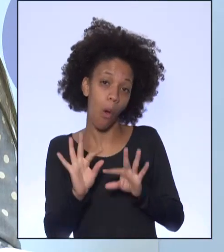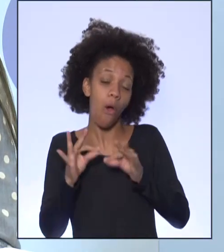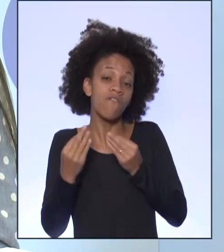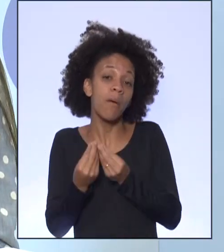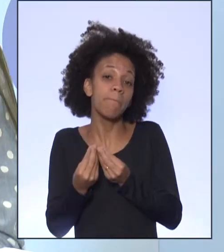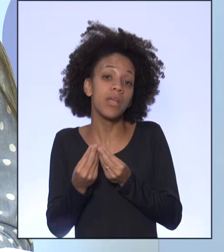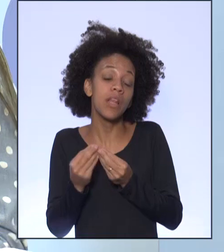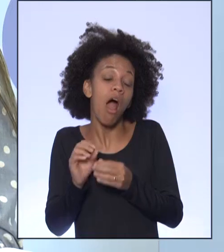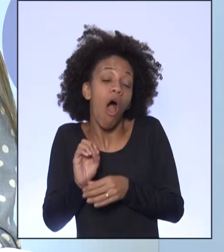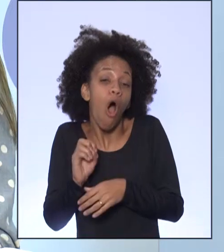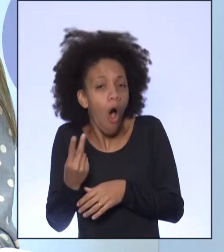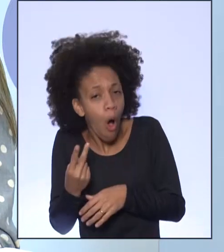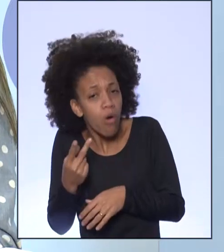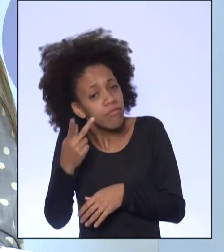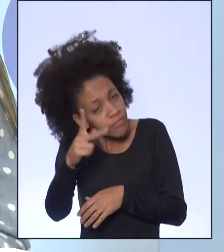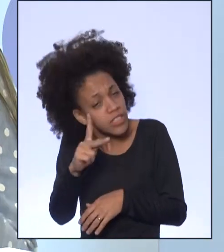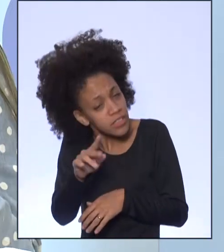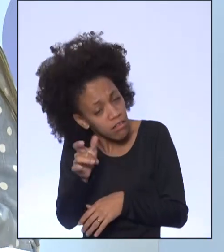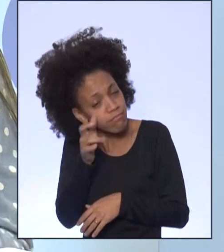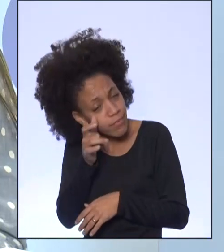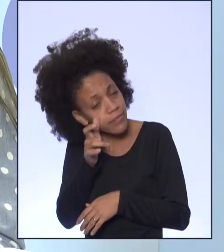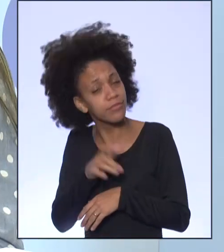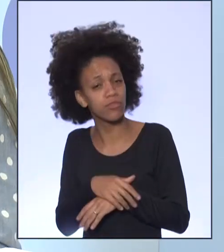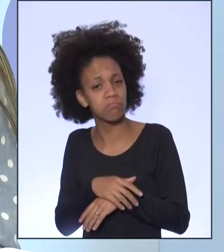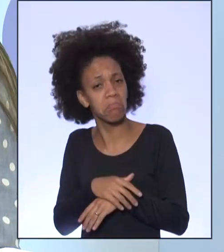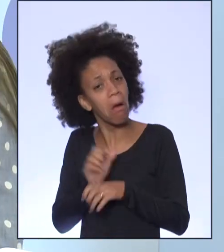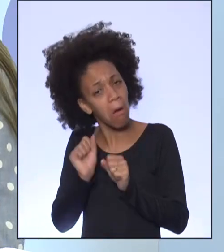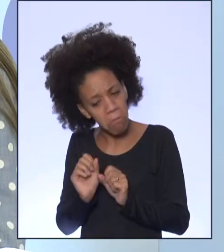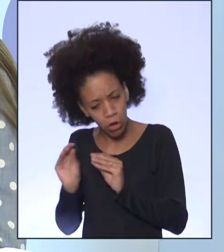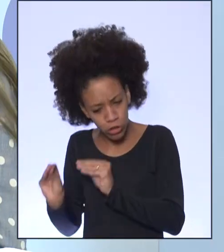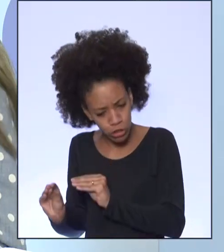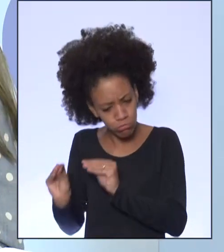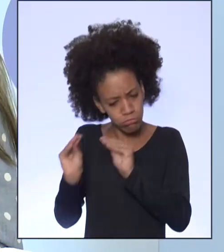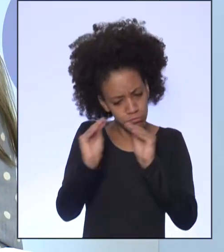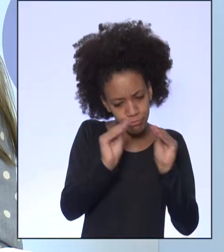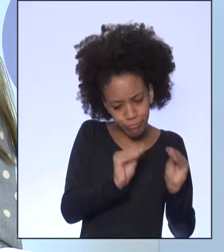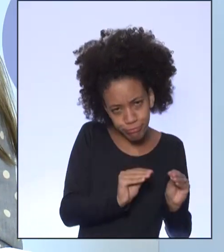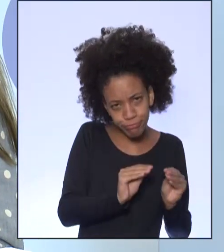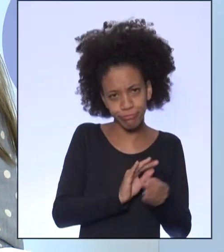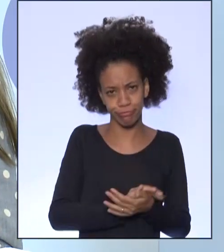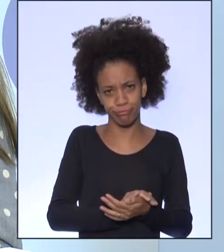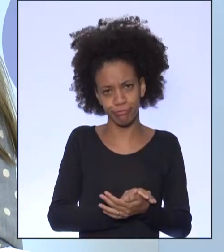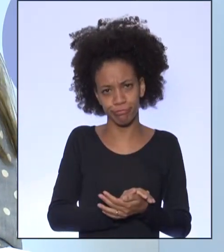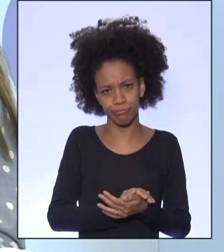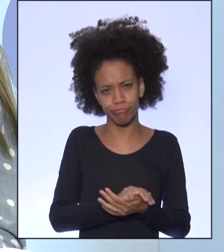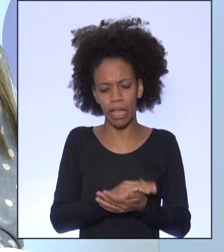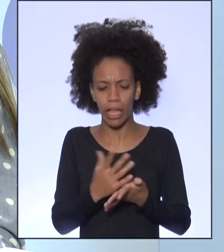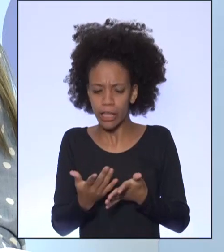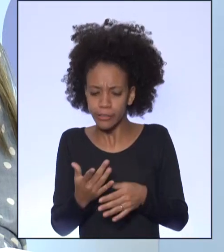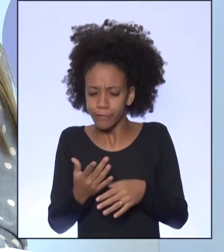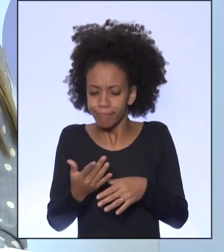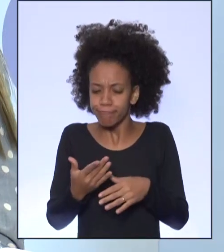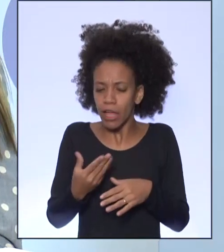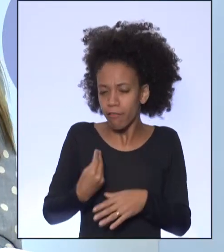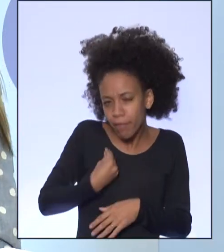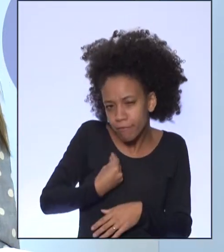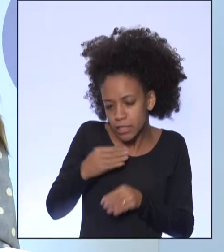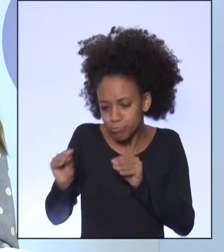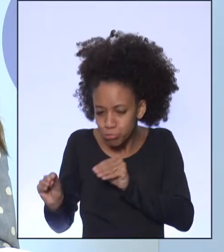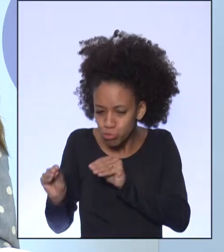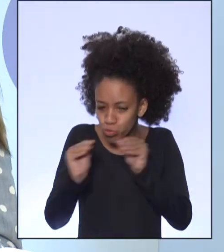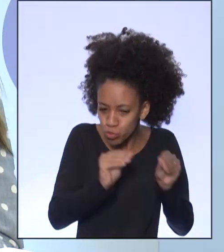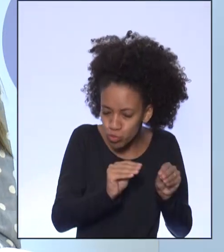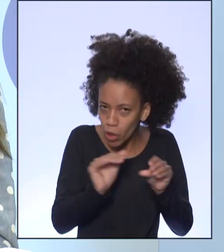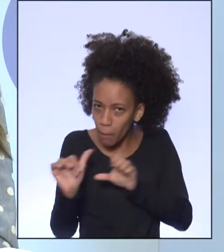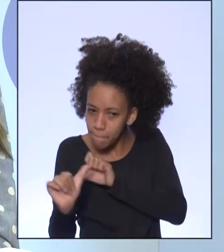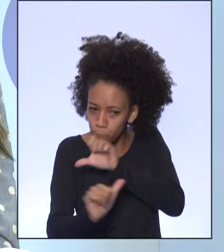até mesmo você que está nos assistindo. Pode ter já sofrido esse momento de migração. Então, vamos agora